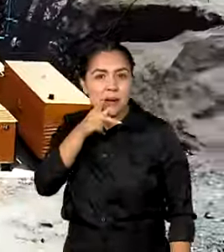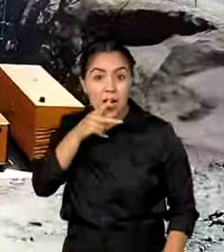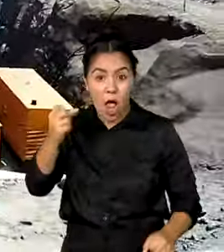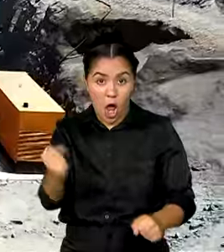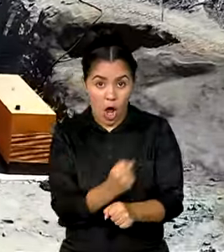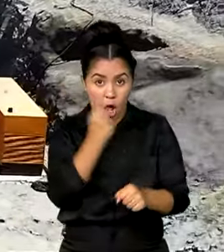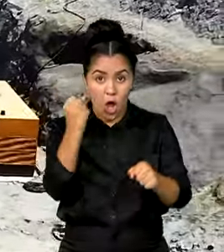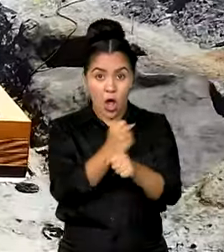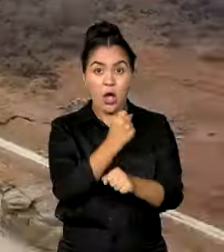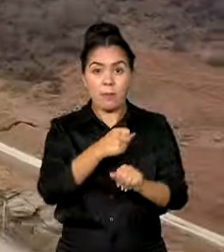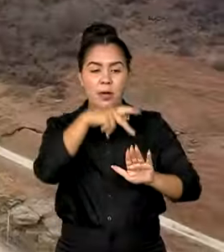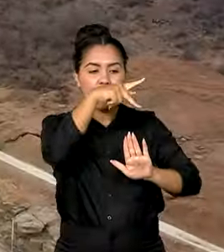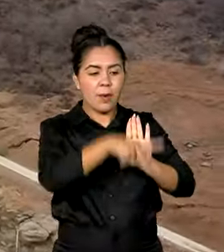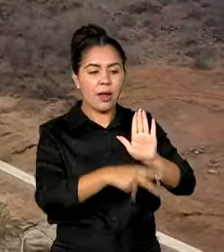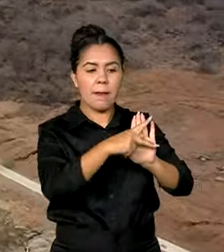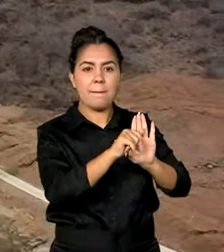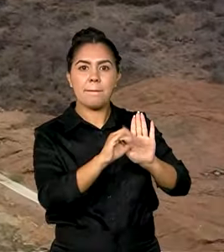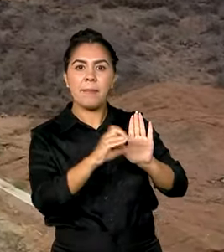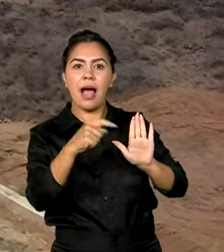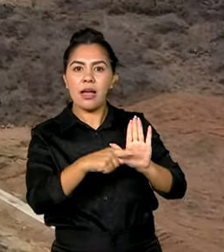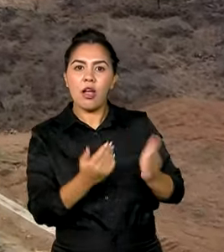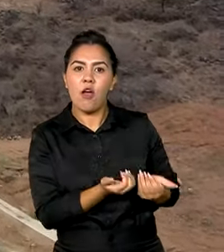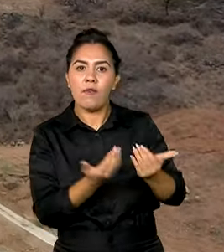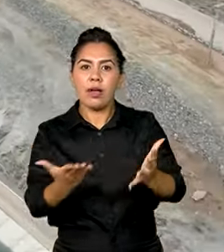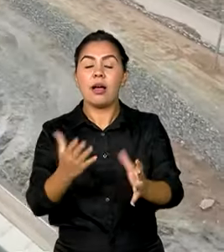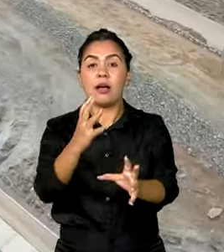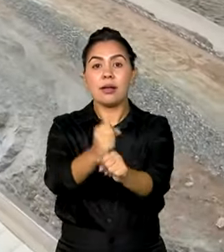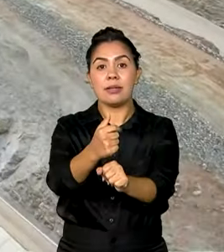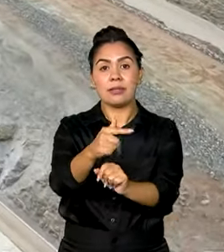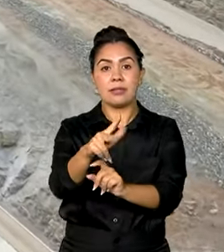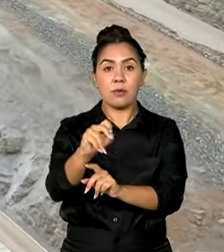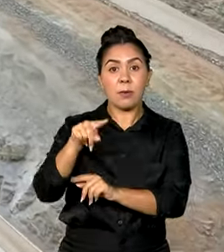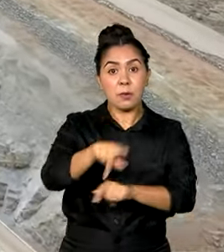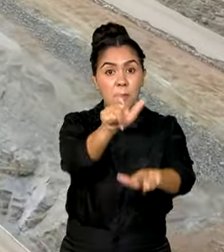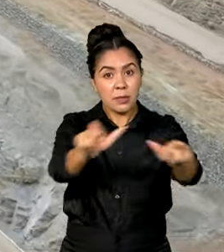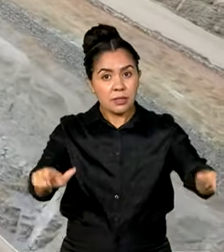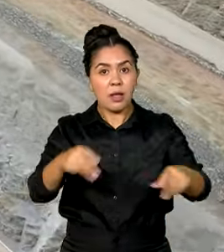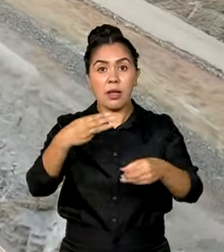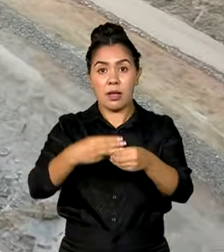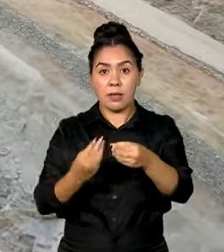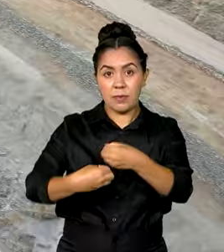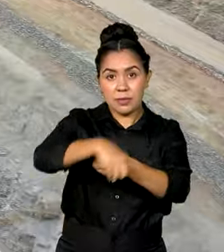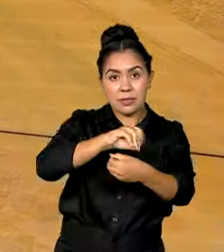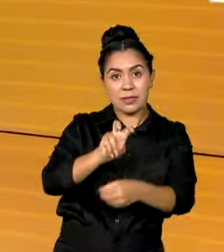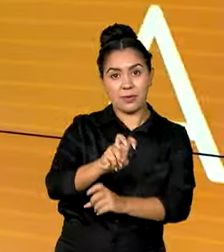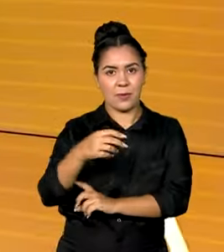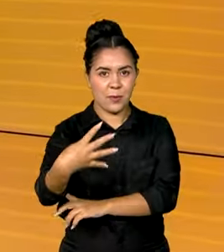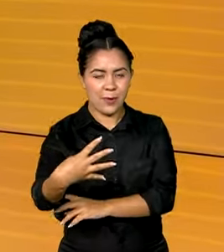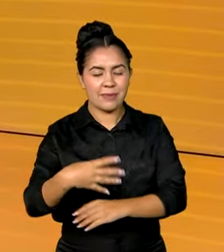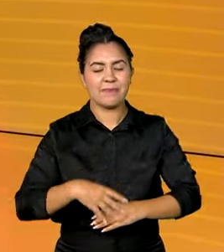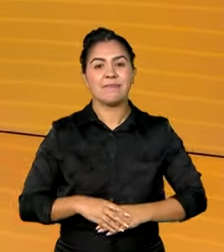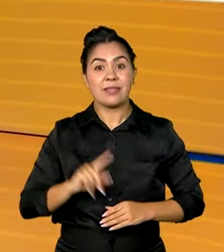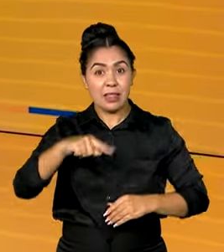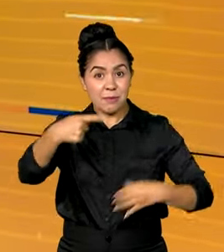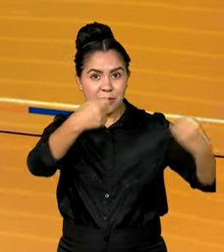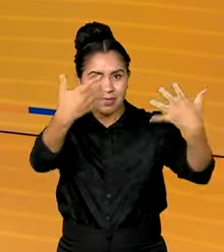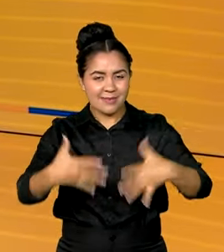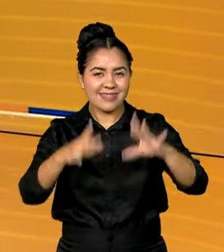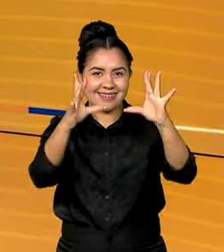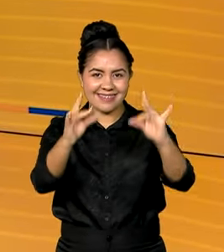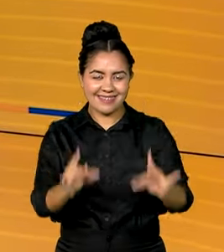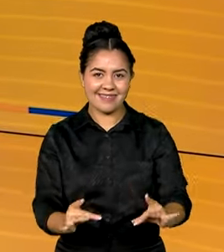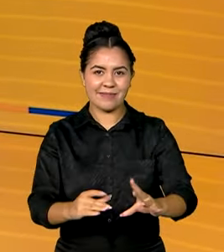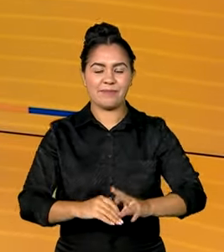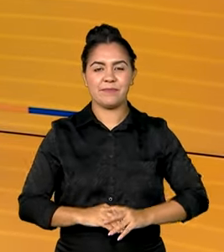A obra no novo PAC vai atender 750 mil pessoas de 54 cidades. Os detalhes você